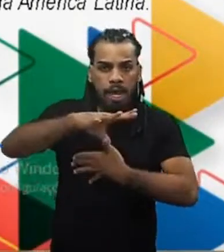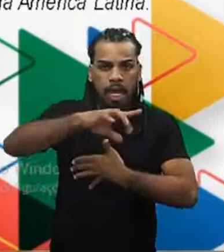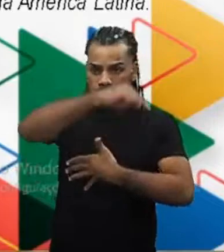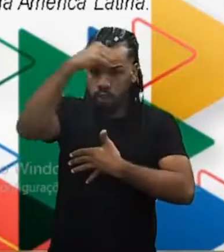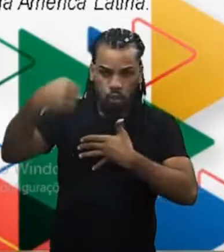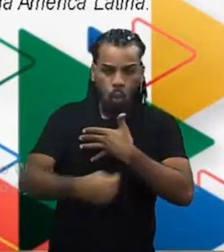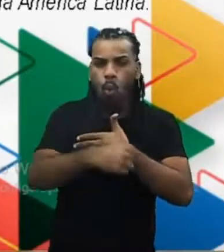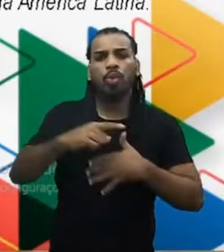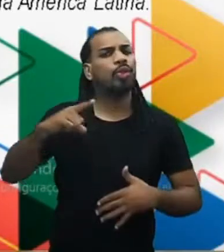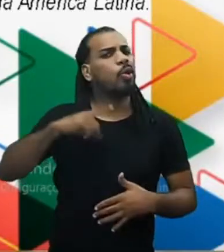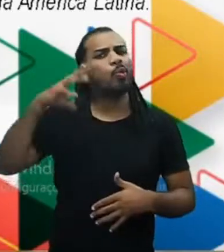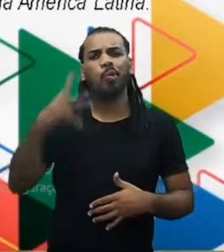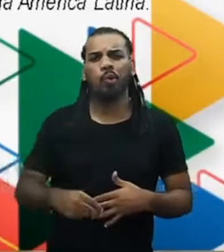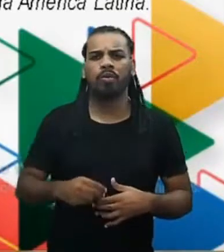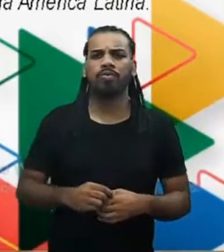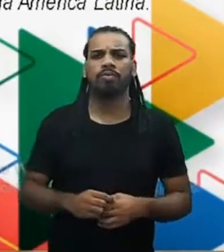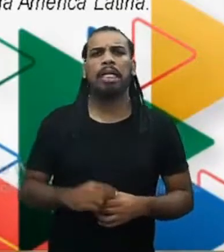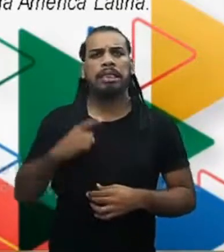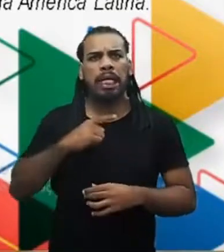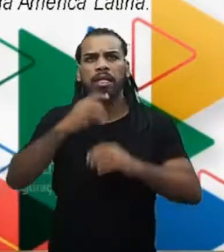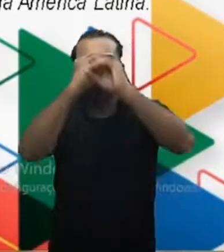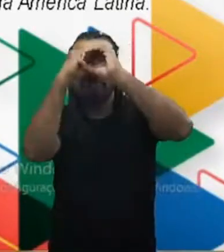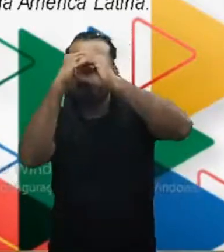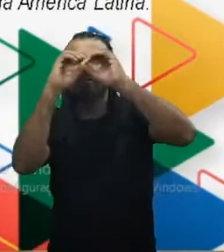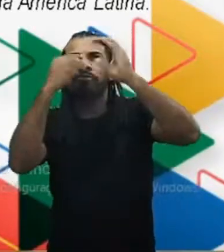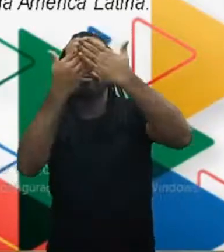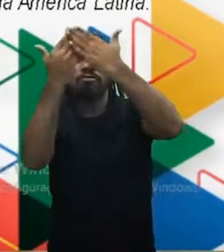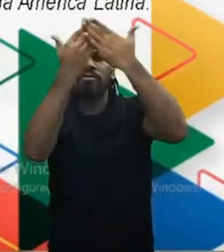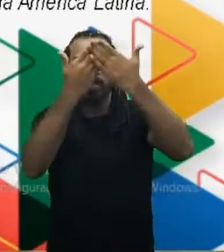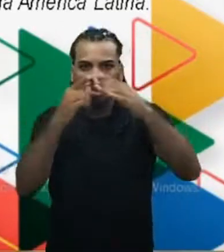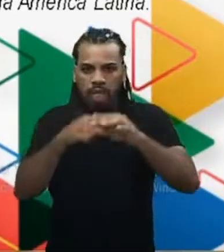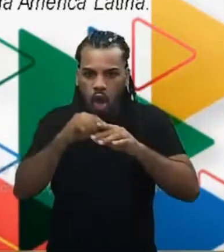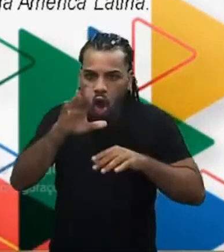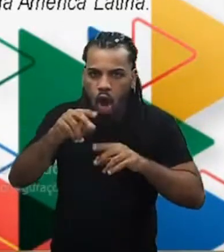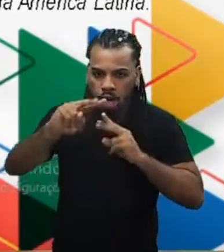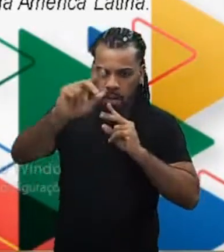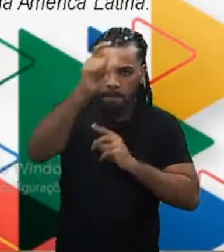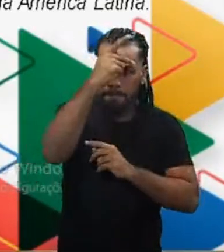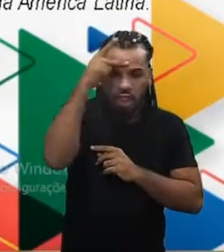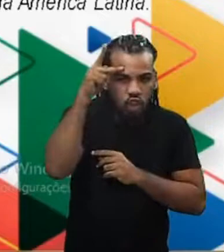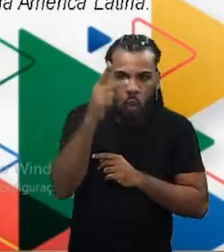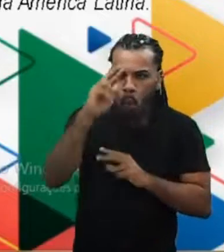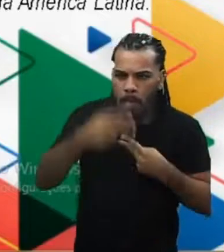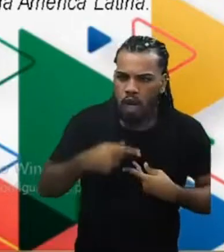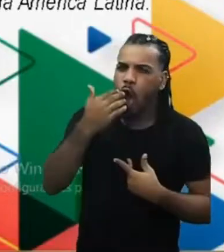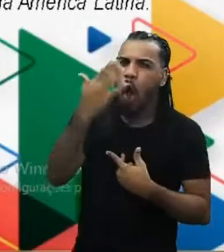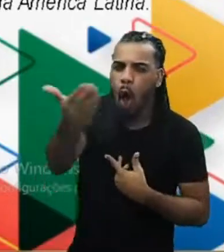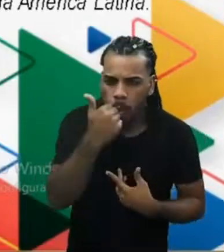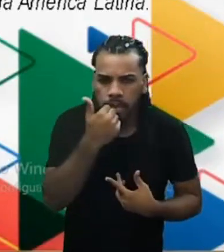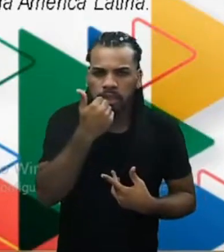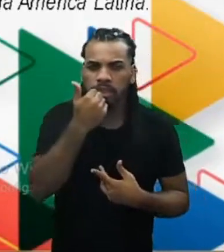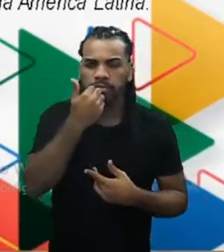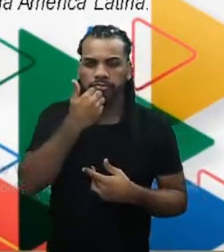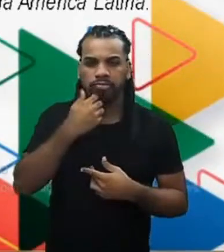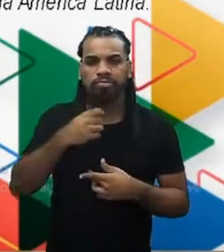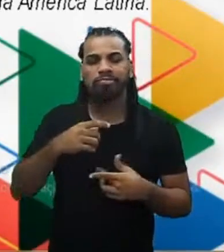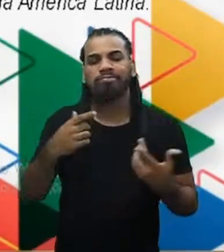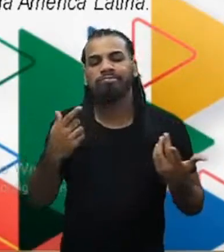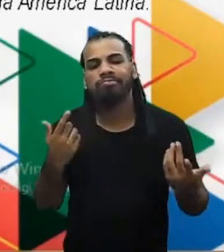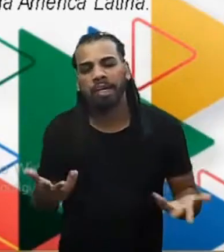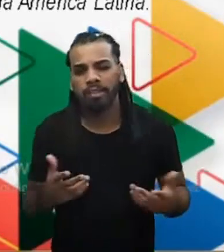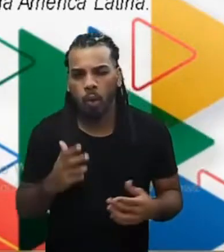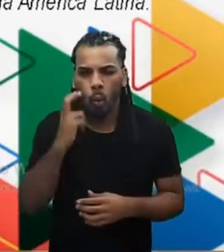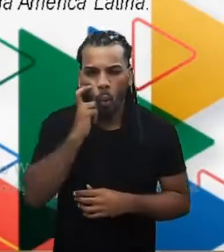astrônomos e canibais, engenheiros e selvagens da Idade da Pedra, mas nenhuma das